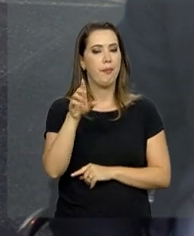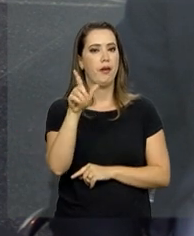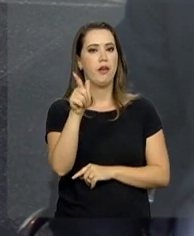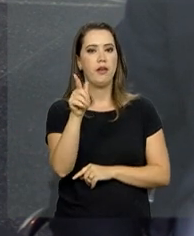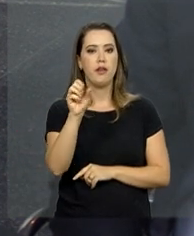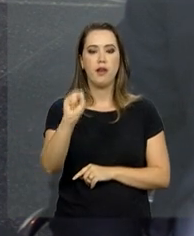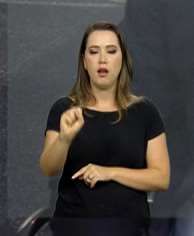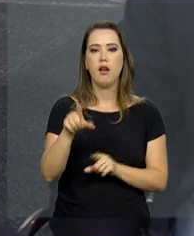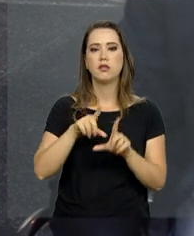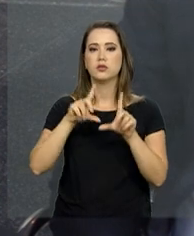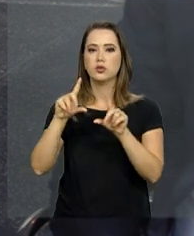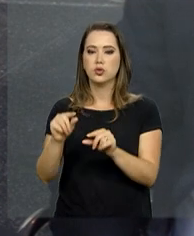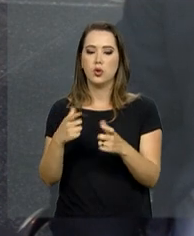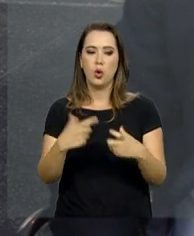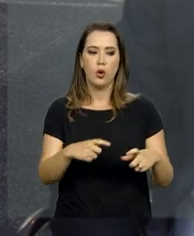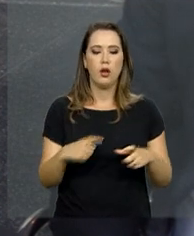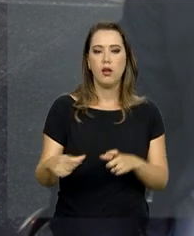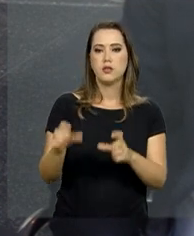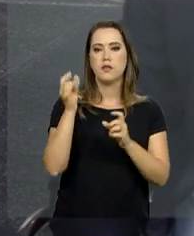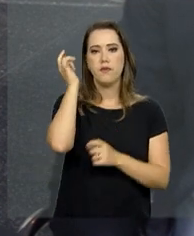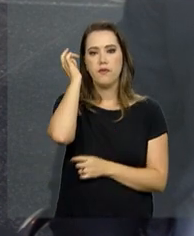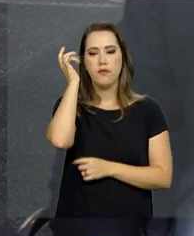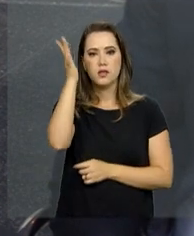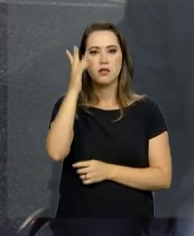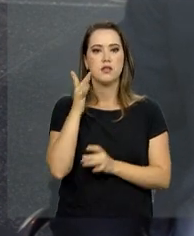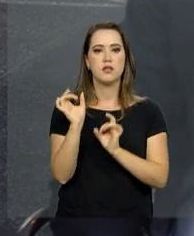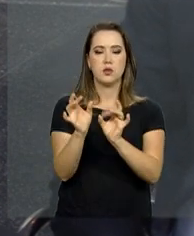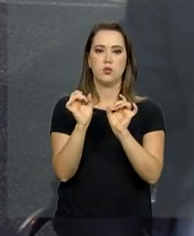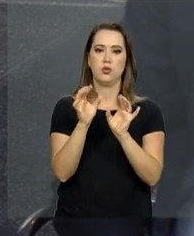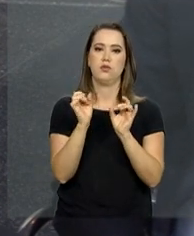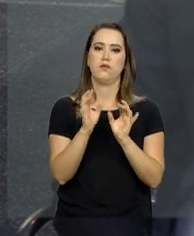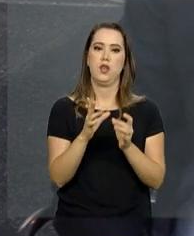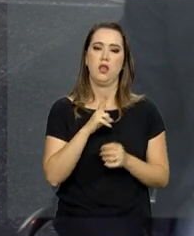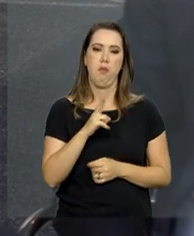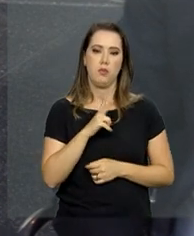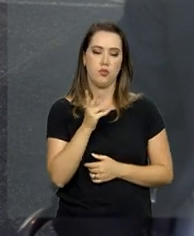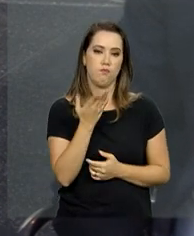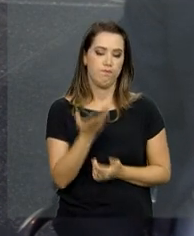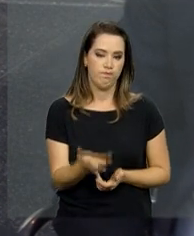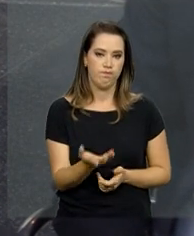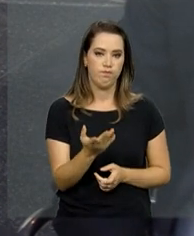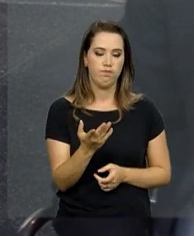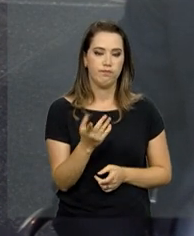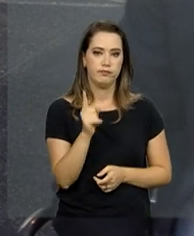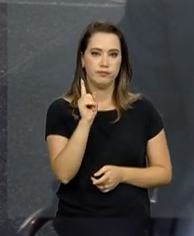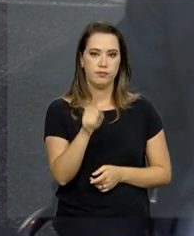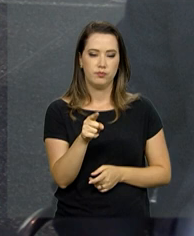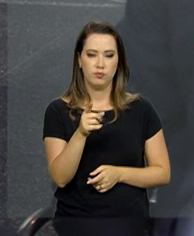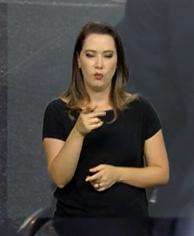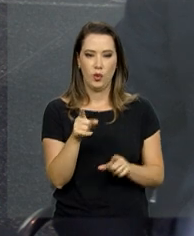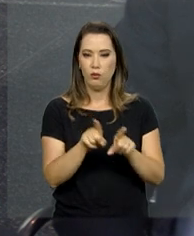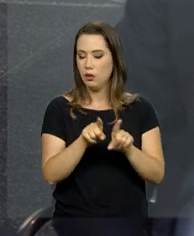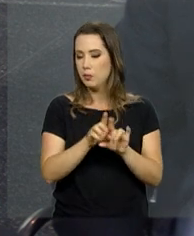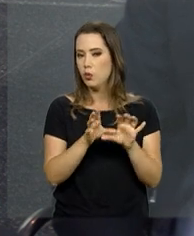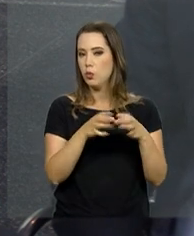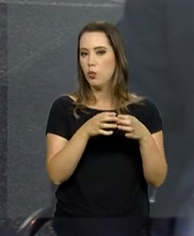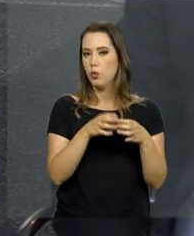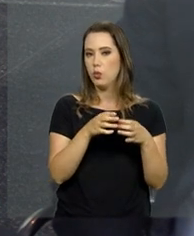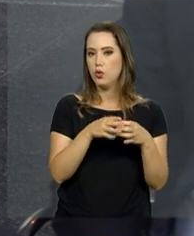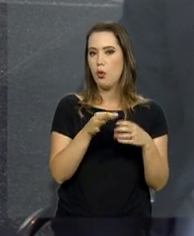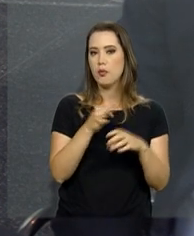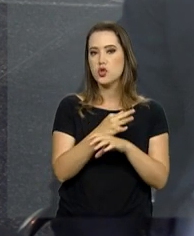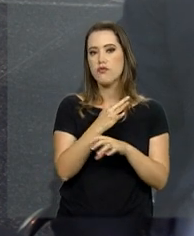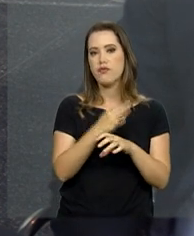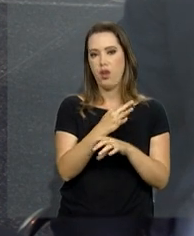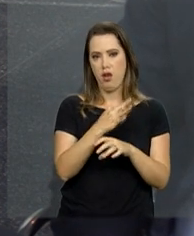exigência de conteúdo local, facilitação dos leilões, está deslanchando muito bem. O setor siderúrgico